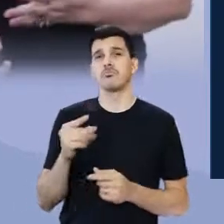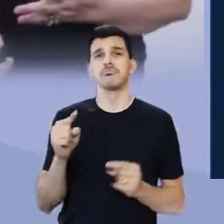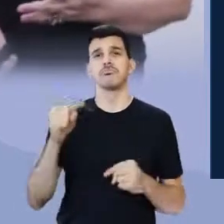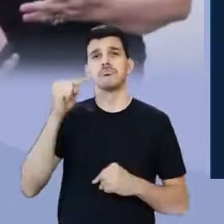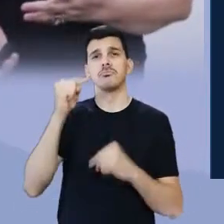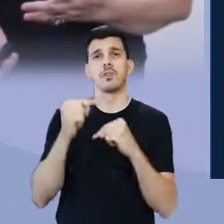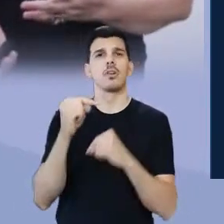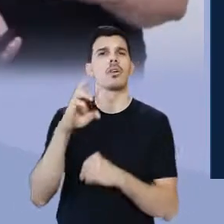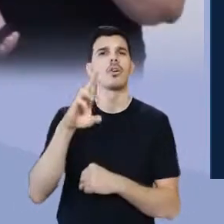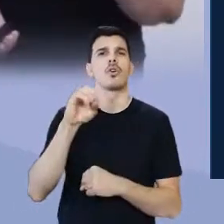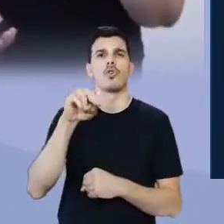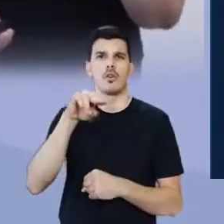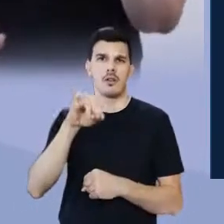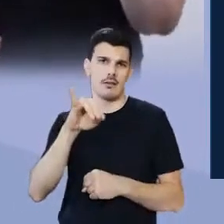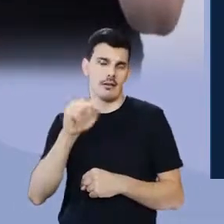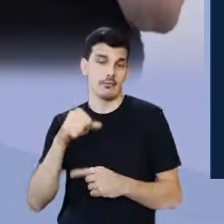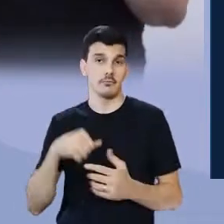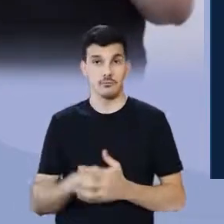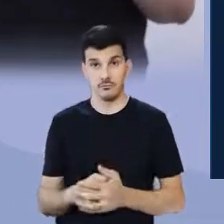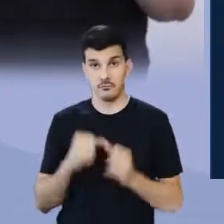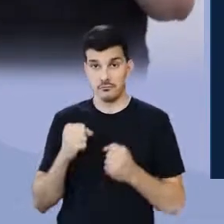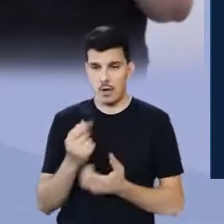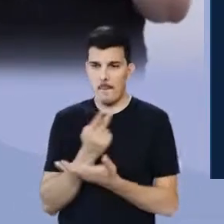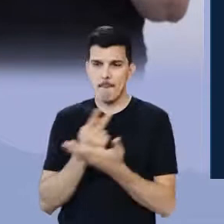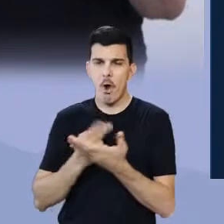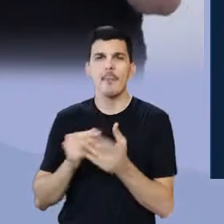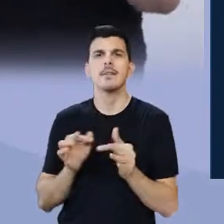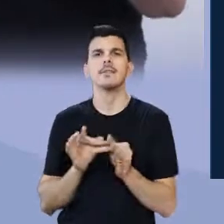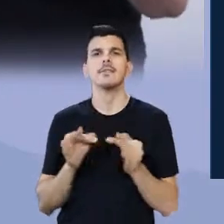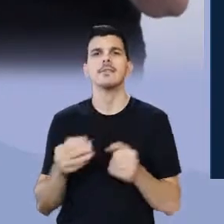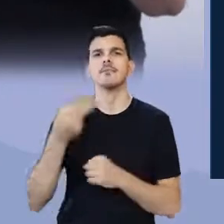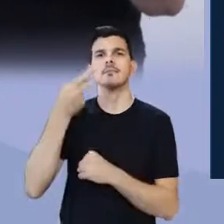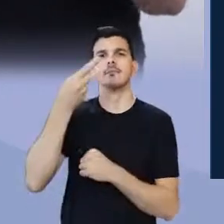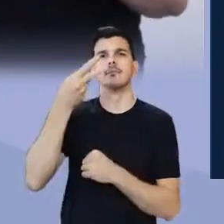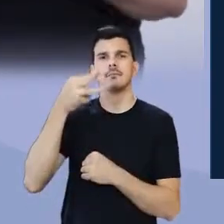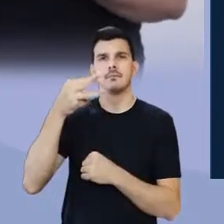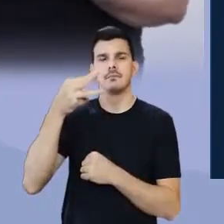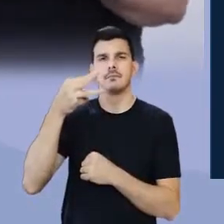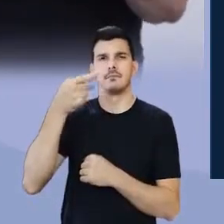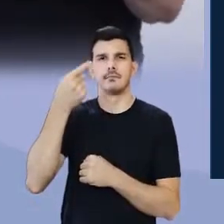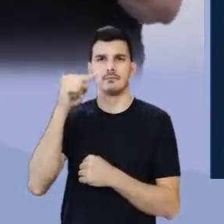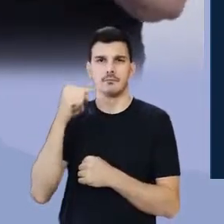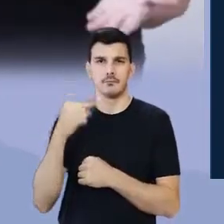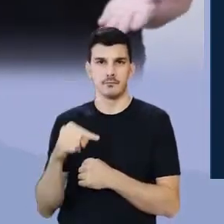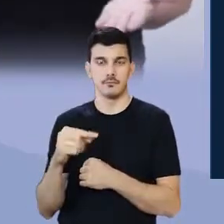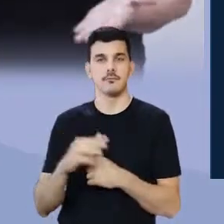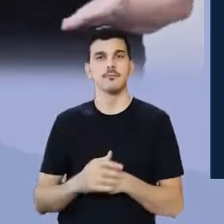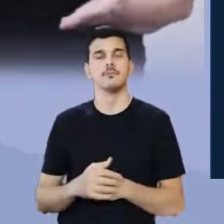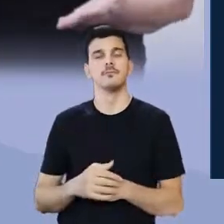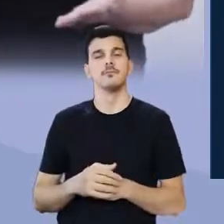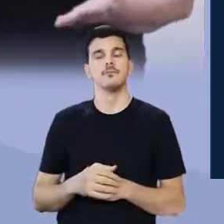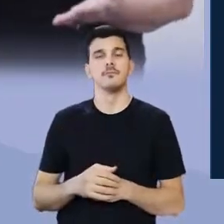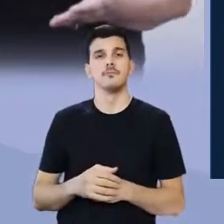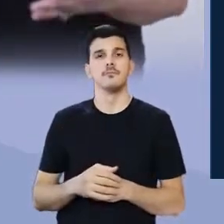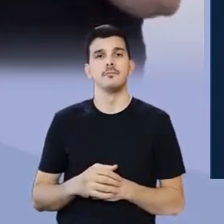-crônica? Posso produzir um poeminha de três versos, um haikai? Posso